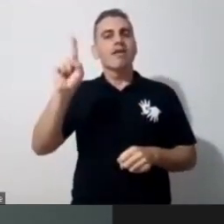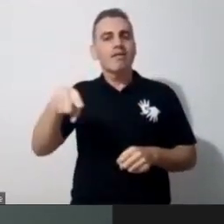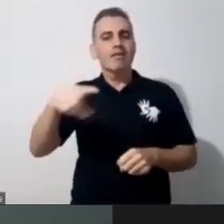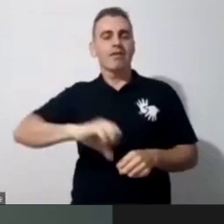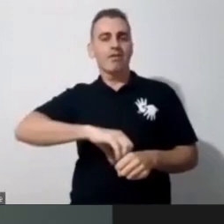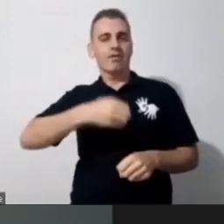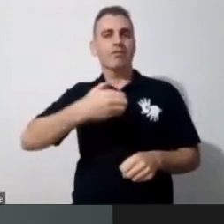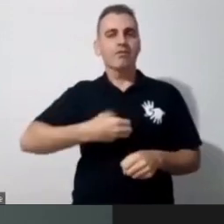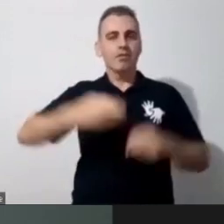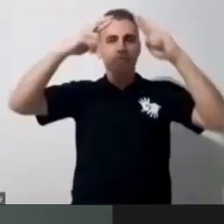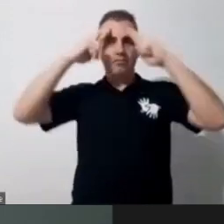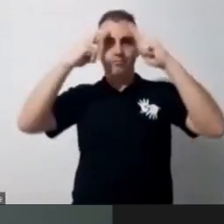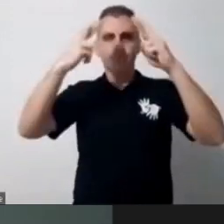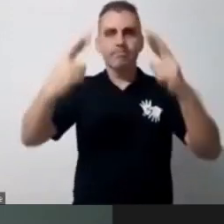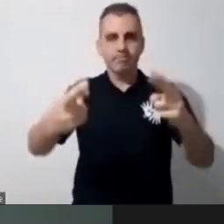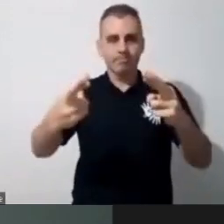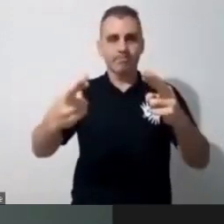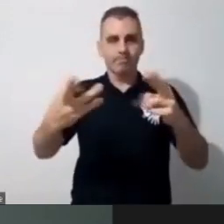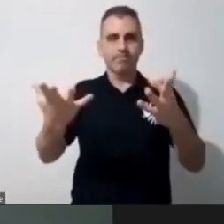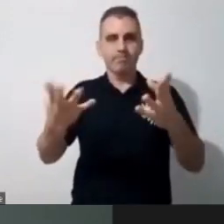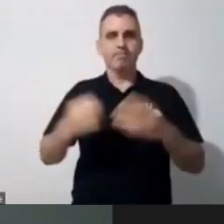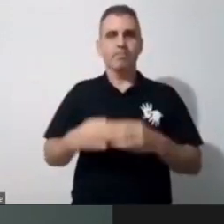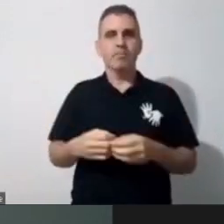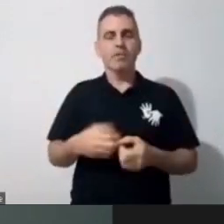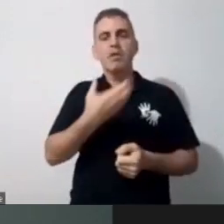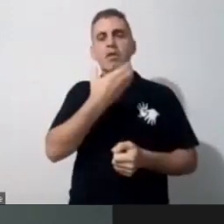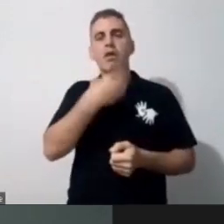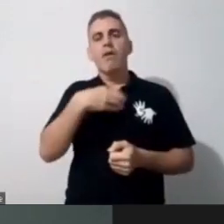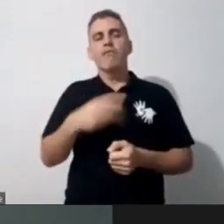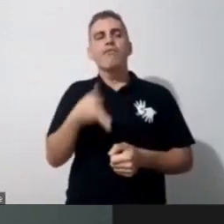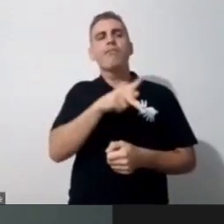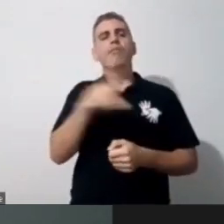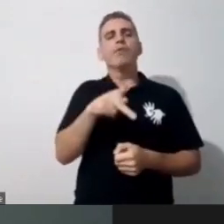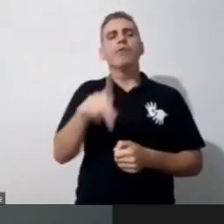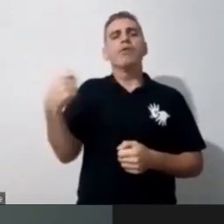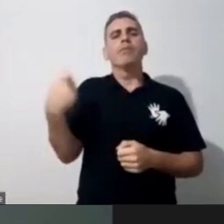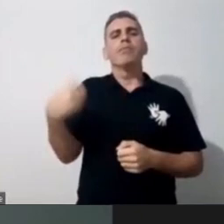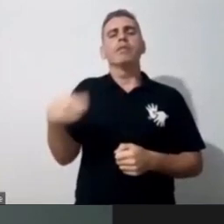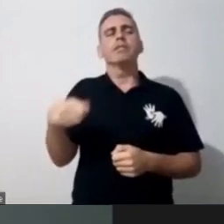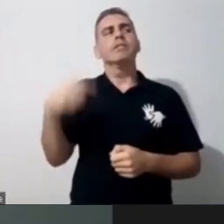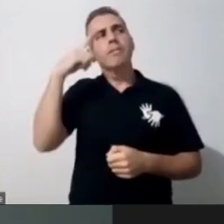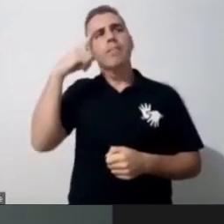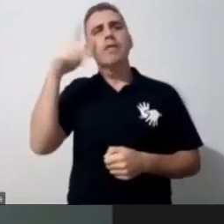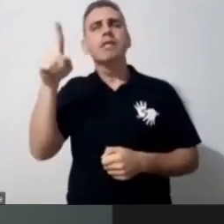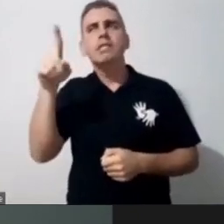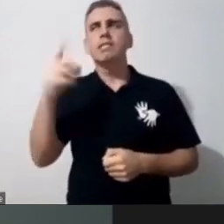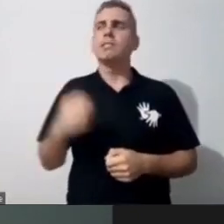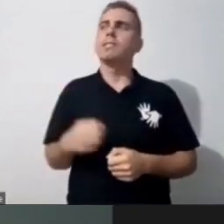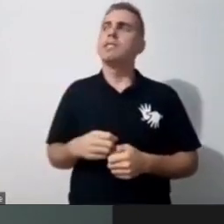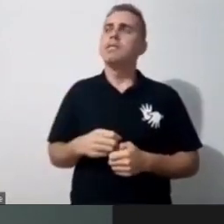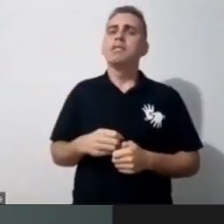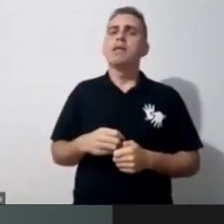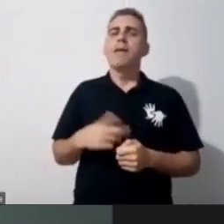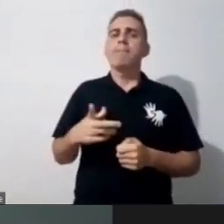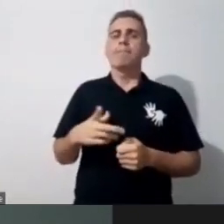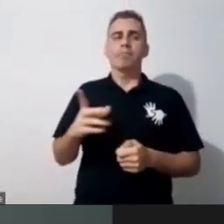acho que isso eu levo pra qualquer coisa, eu acho que o professor, ele precisa pensar que a nossa